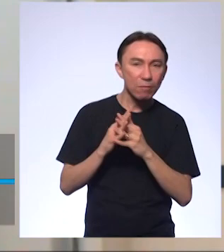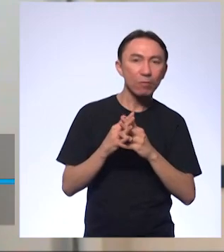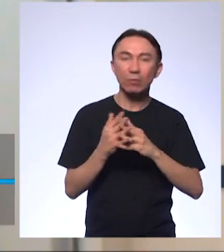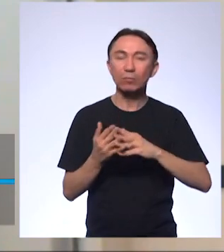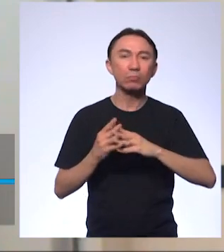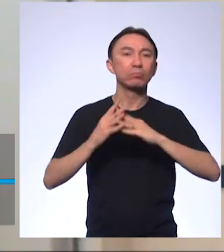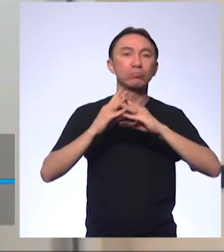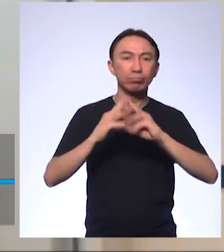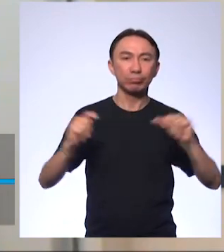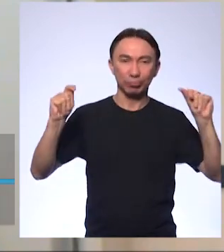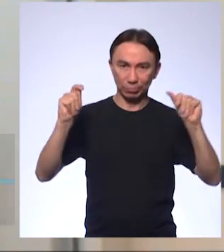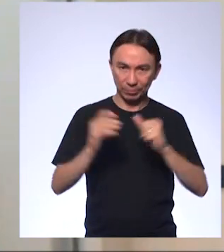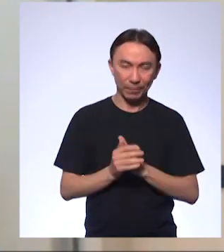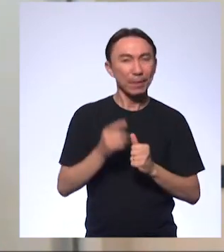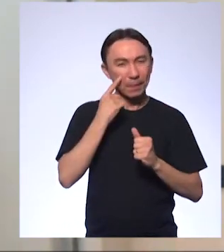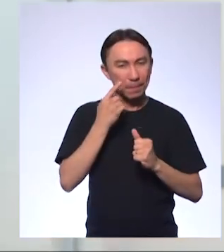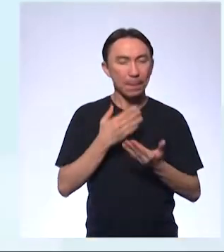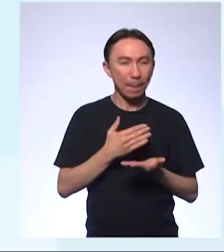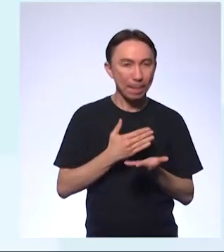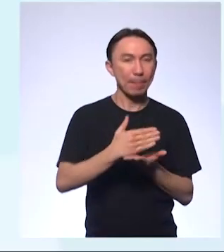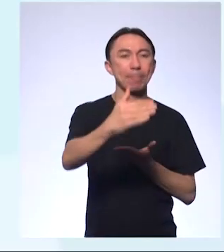começar com os slides, por gentileza?